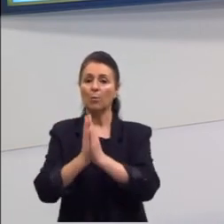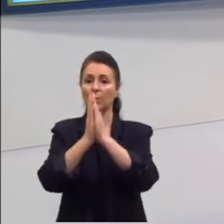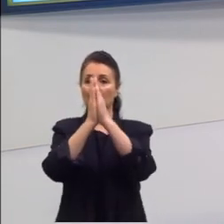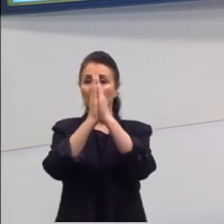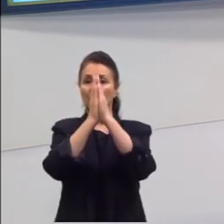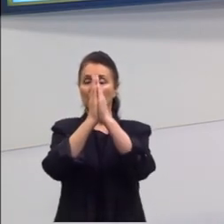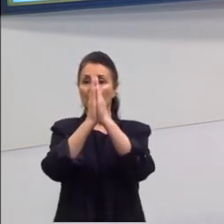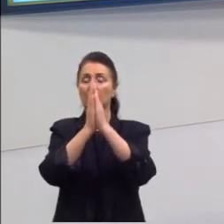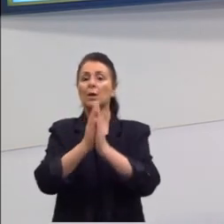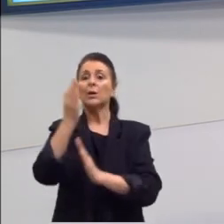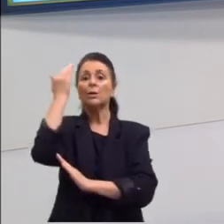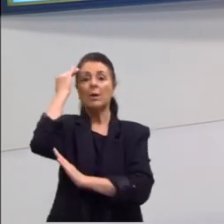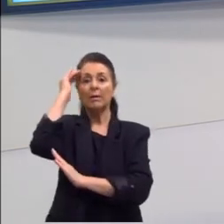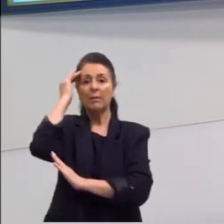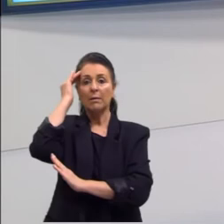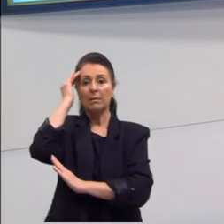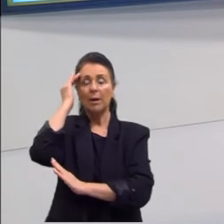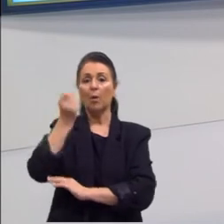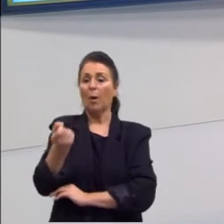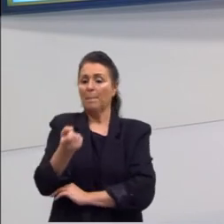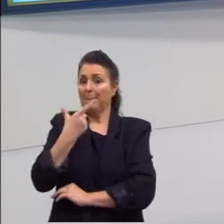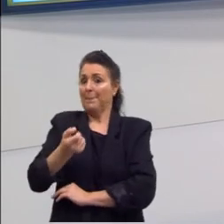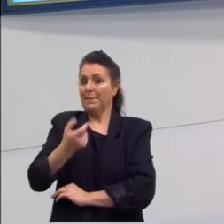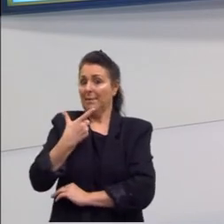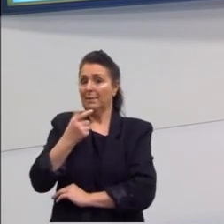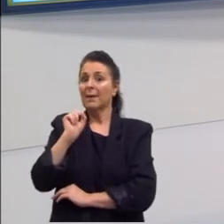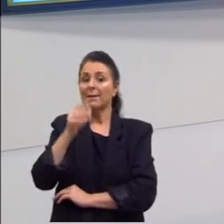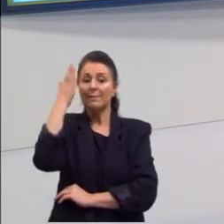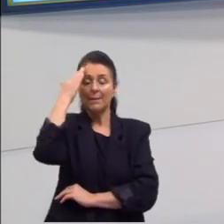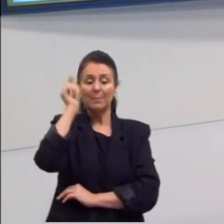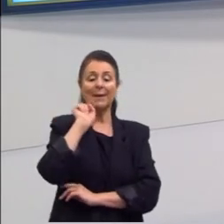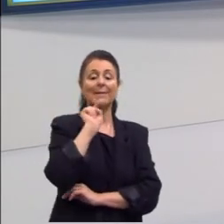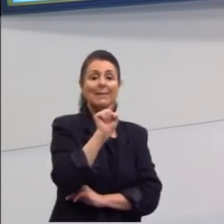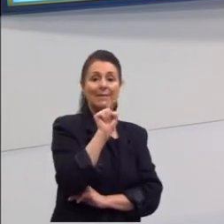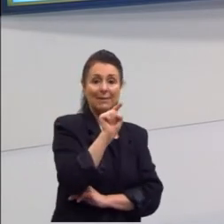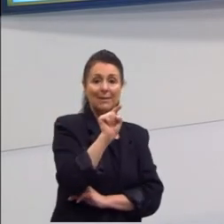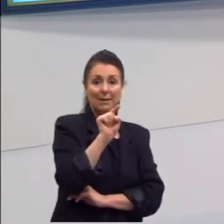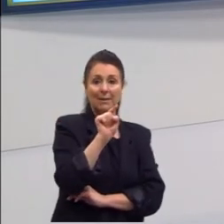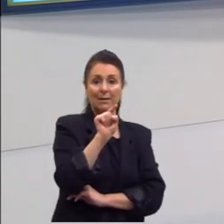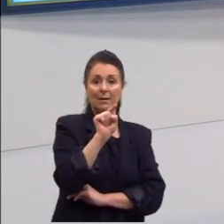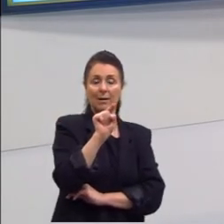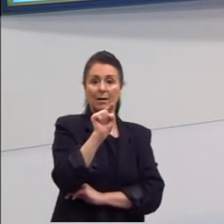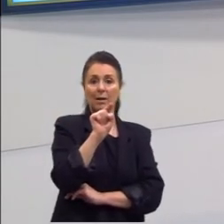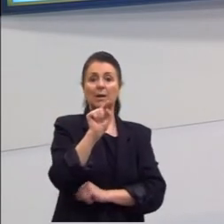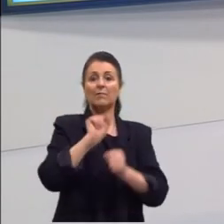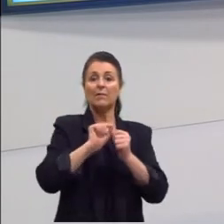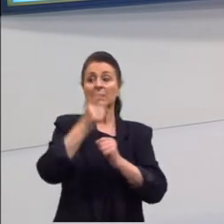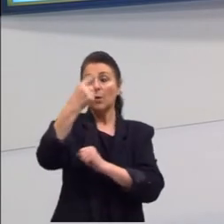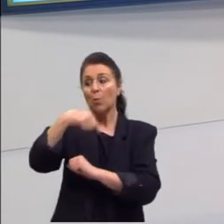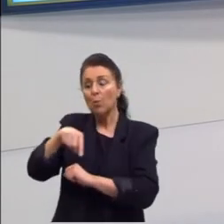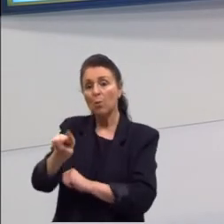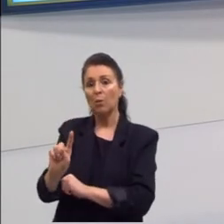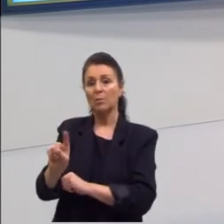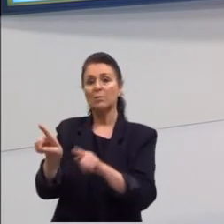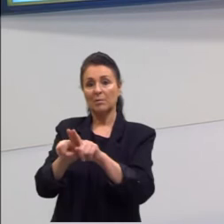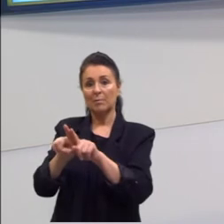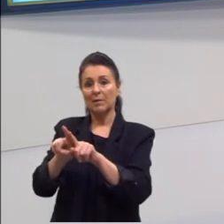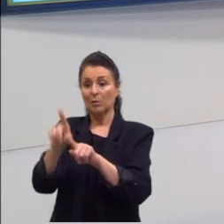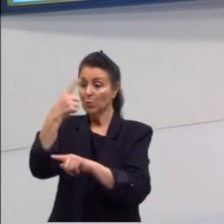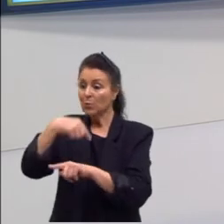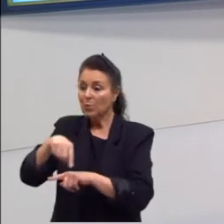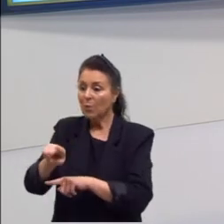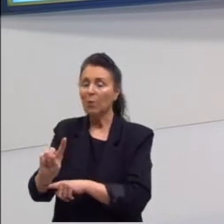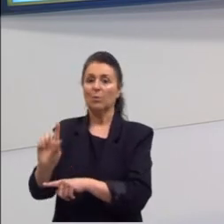entendeu aí essa piada quem sabe que aquele ator vai fazer aquele outro personagem em outro filme.